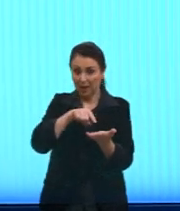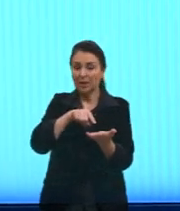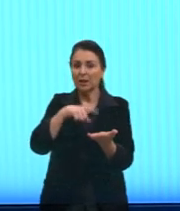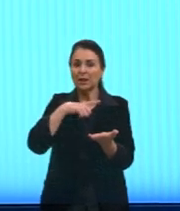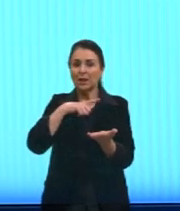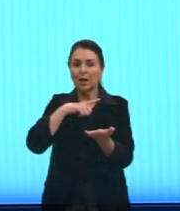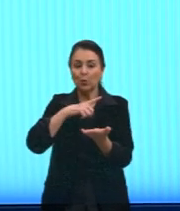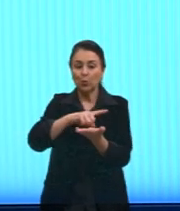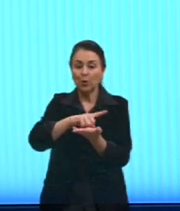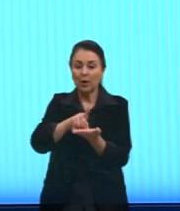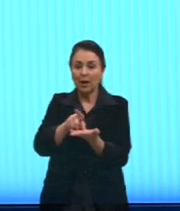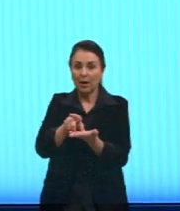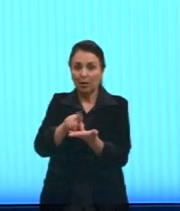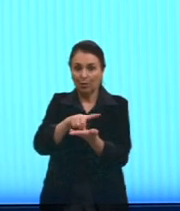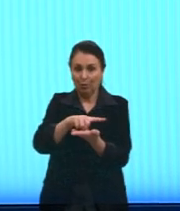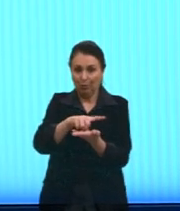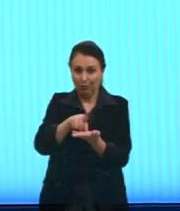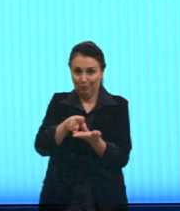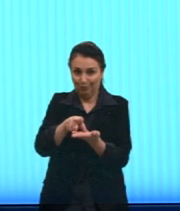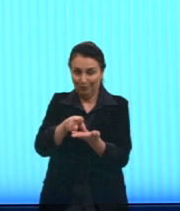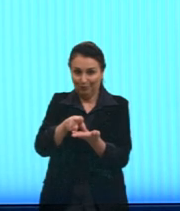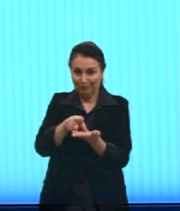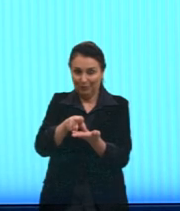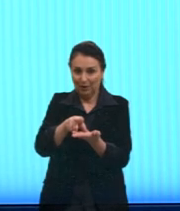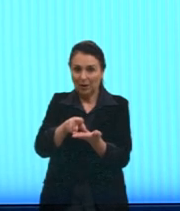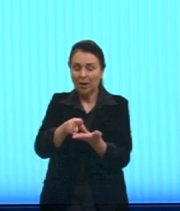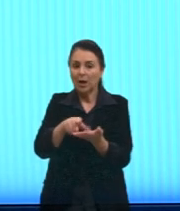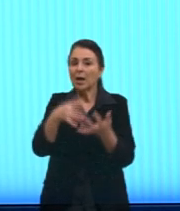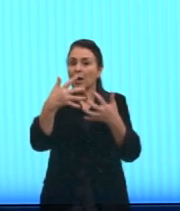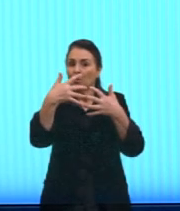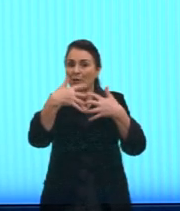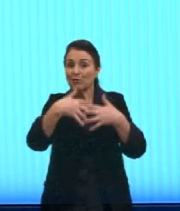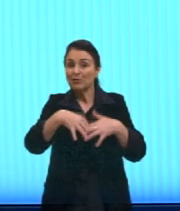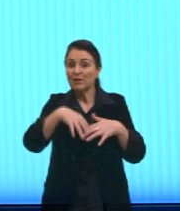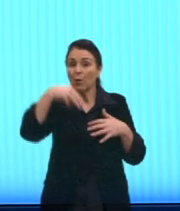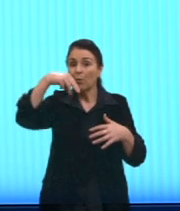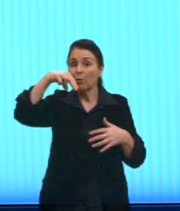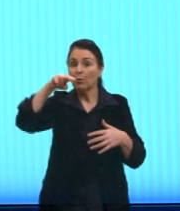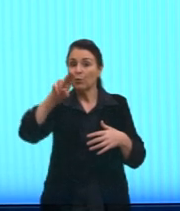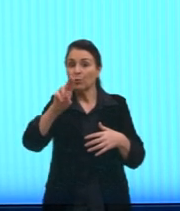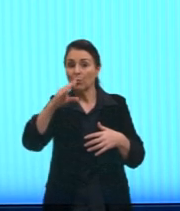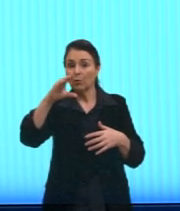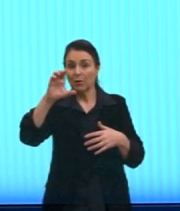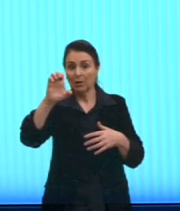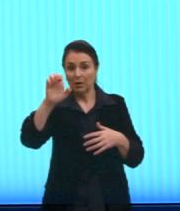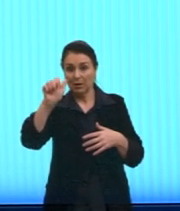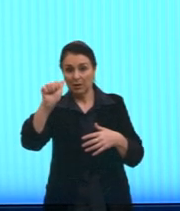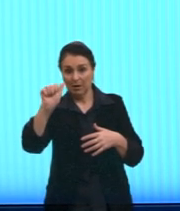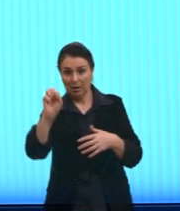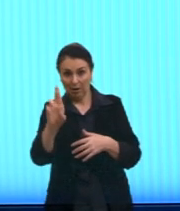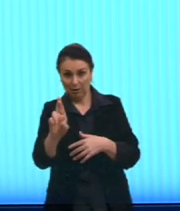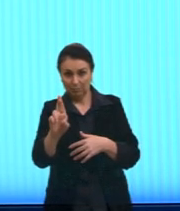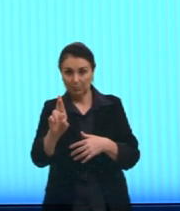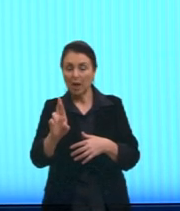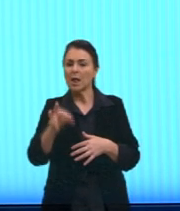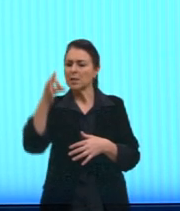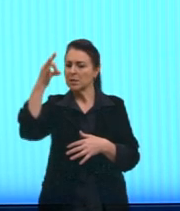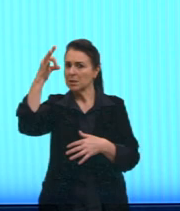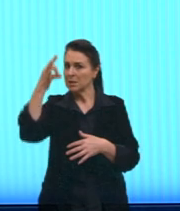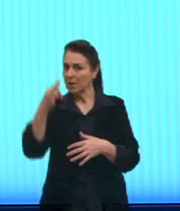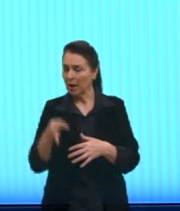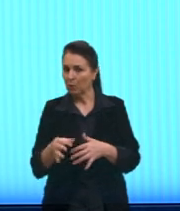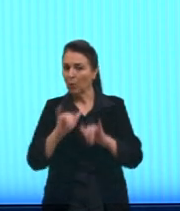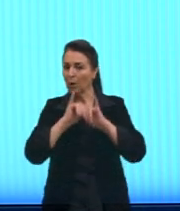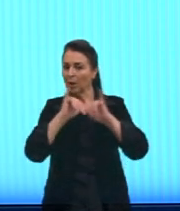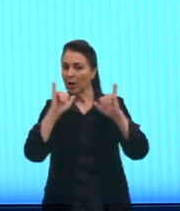relógio, certo, de função nuclear, que ele, ele é super preciso, esse GPS, então ele manda